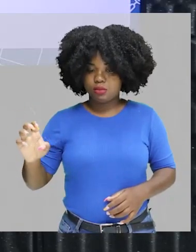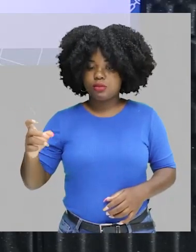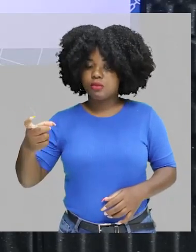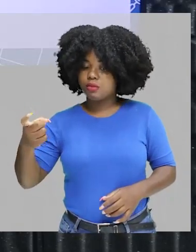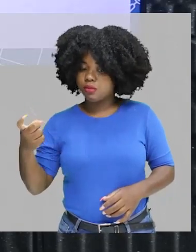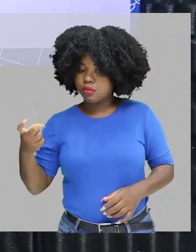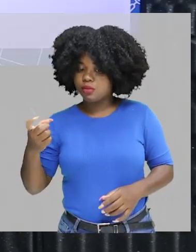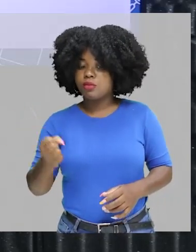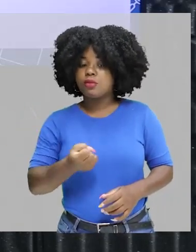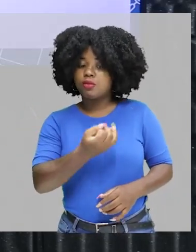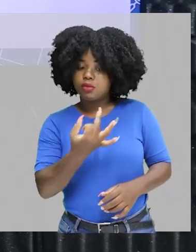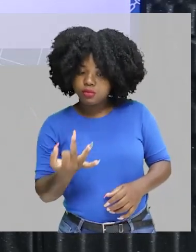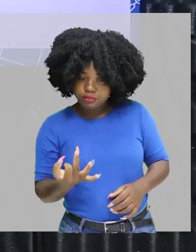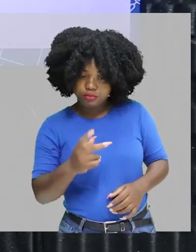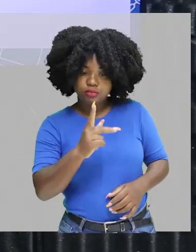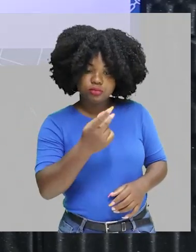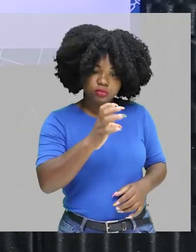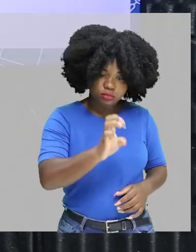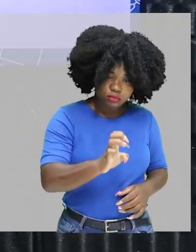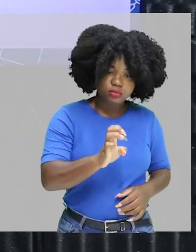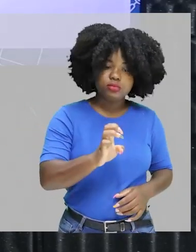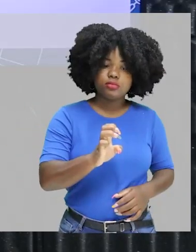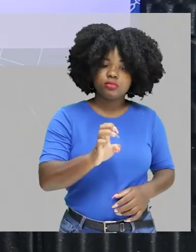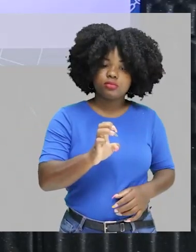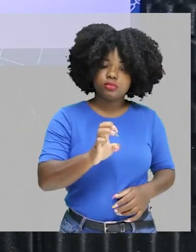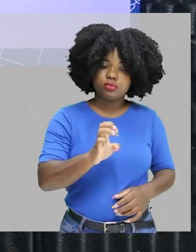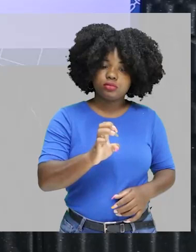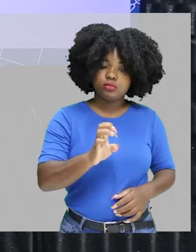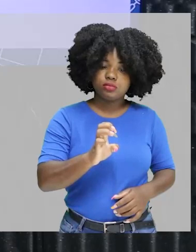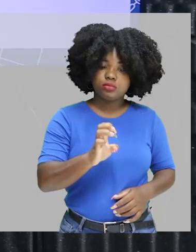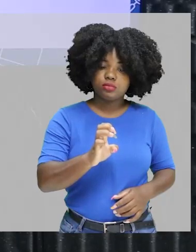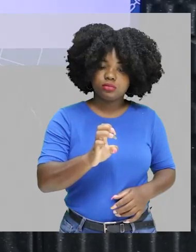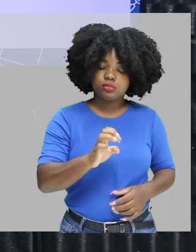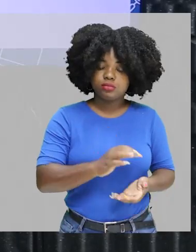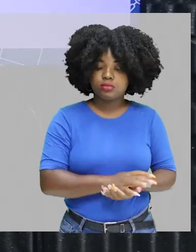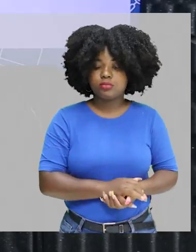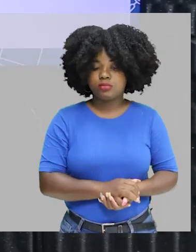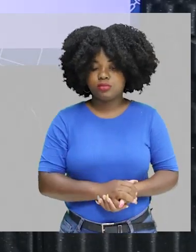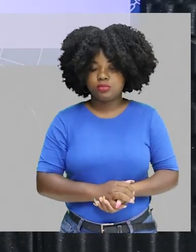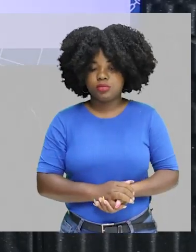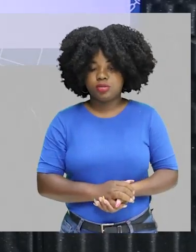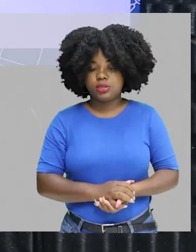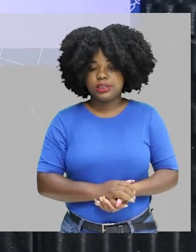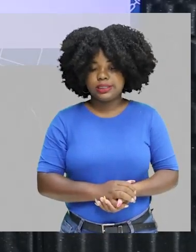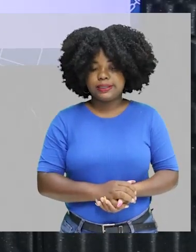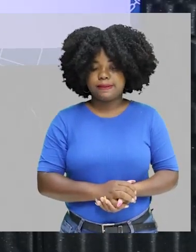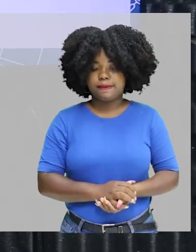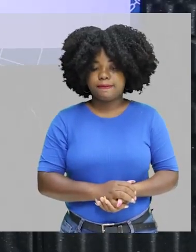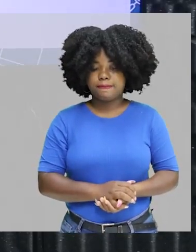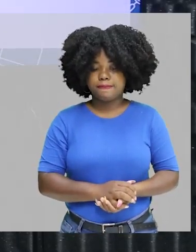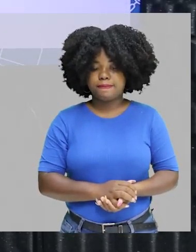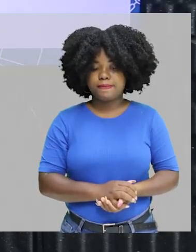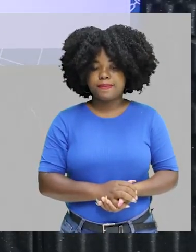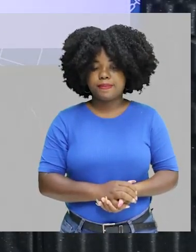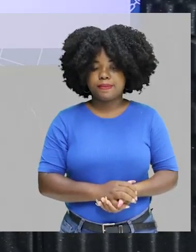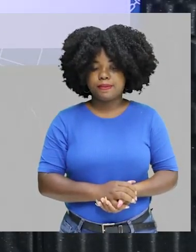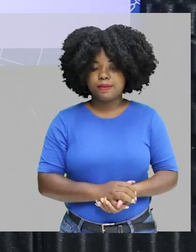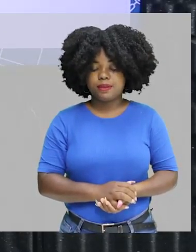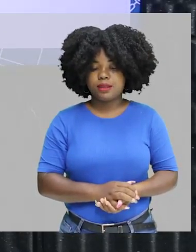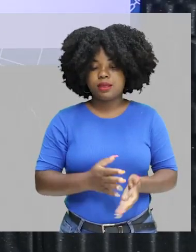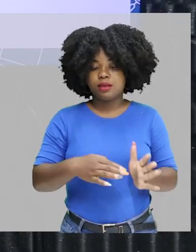que foi a quantidade de hélio formado, certo? Pela desintegração do polônio, vou